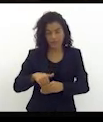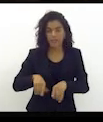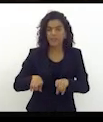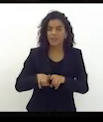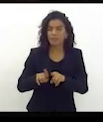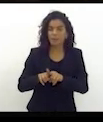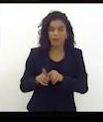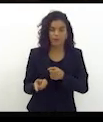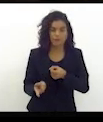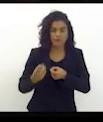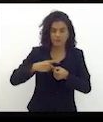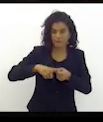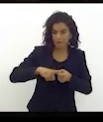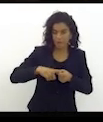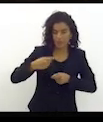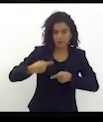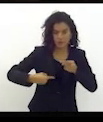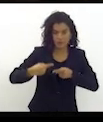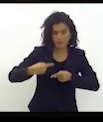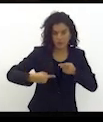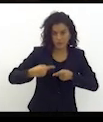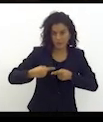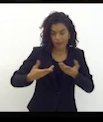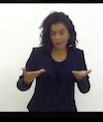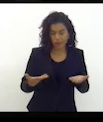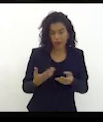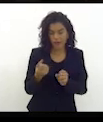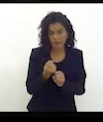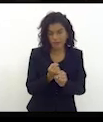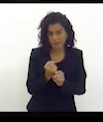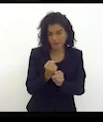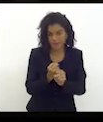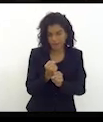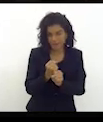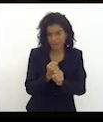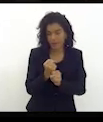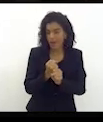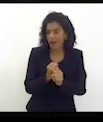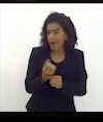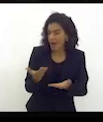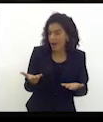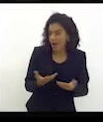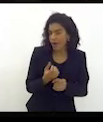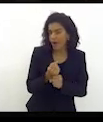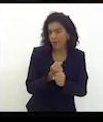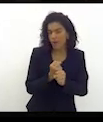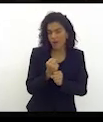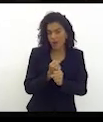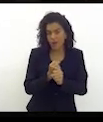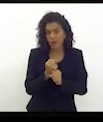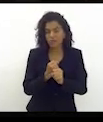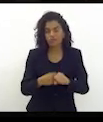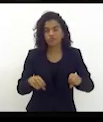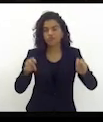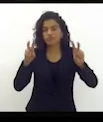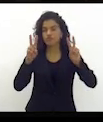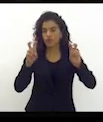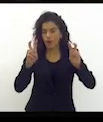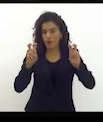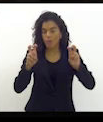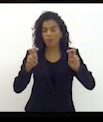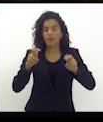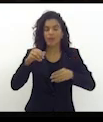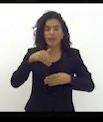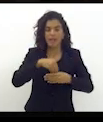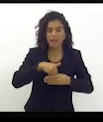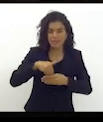retornar essa discussão ao longo deste ano, ano, inclusive, que se discute o pleito eleitoral da UERJ, para